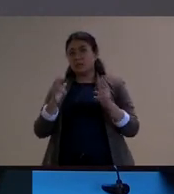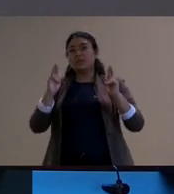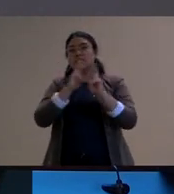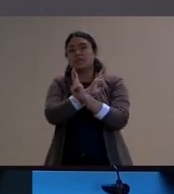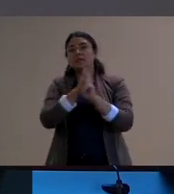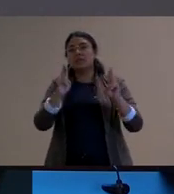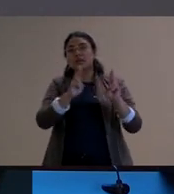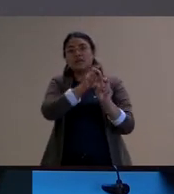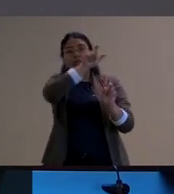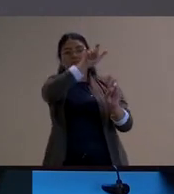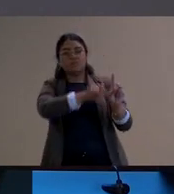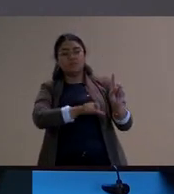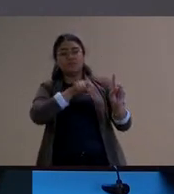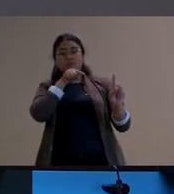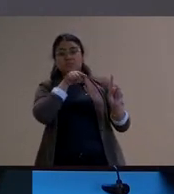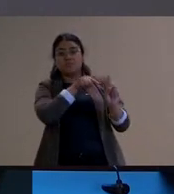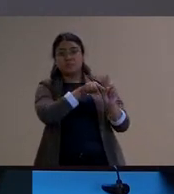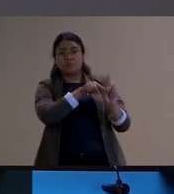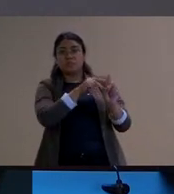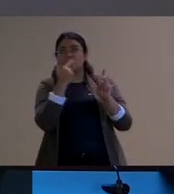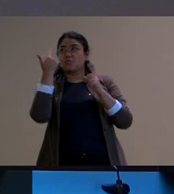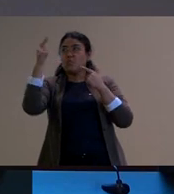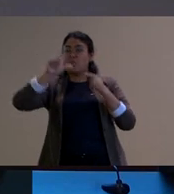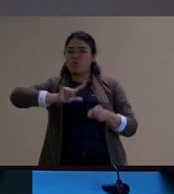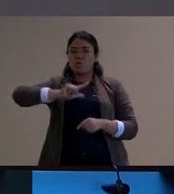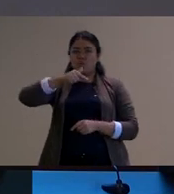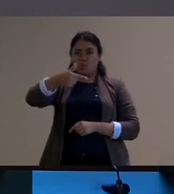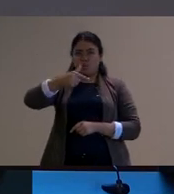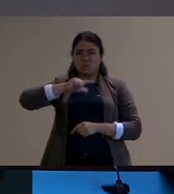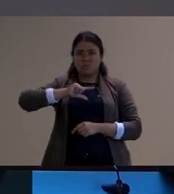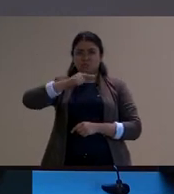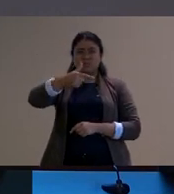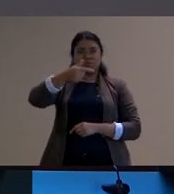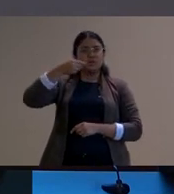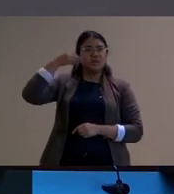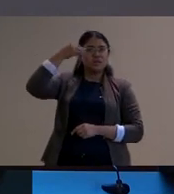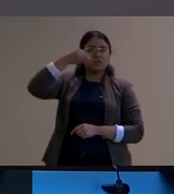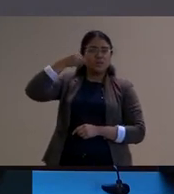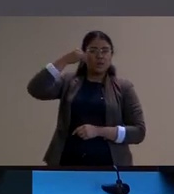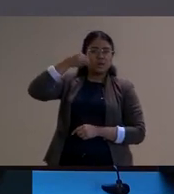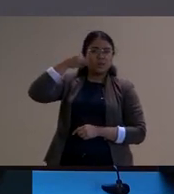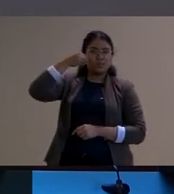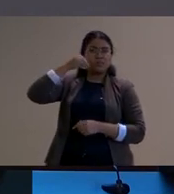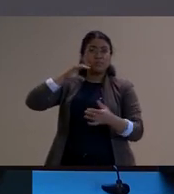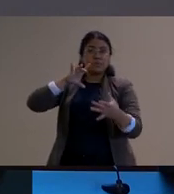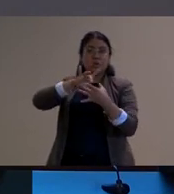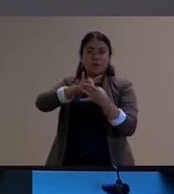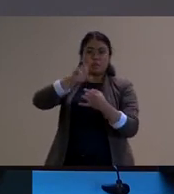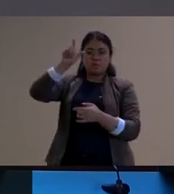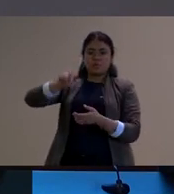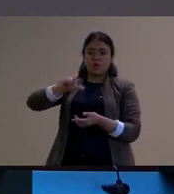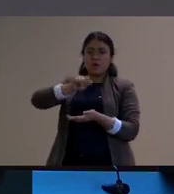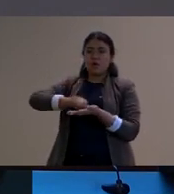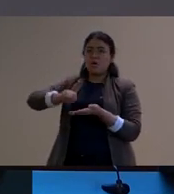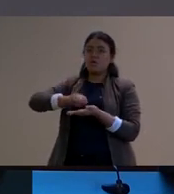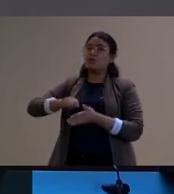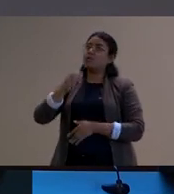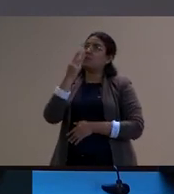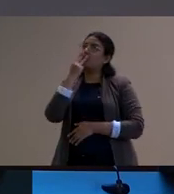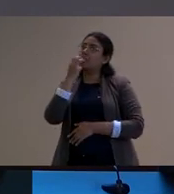com a experiência dos outros também porque a experiência para o Benjamin é sempre coletiva